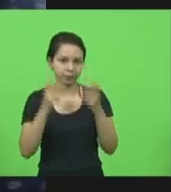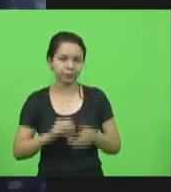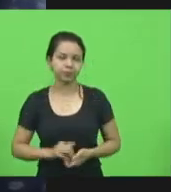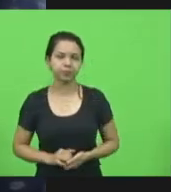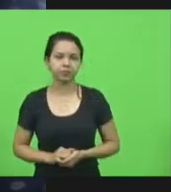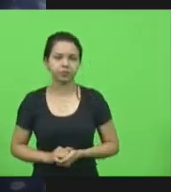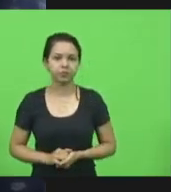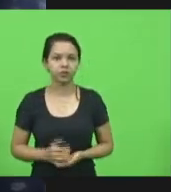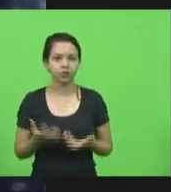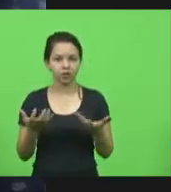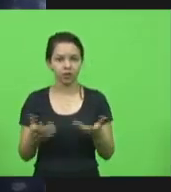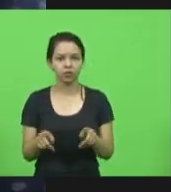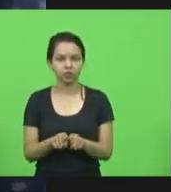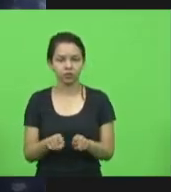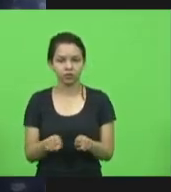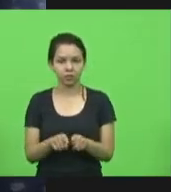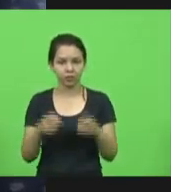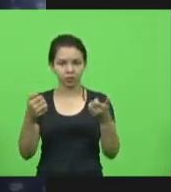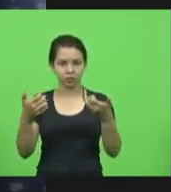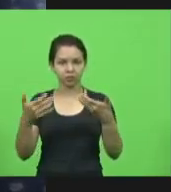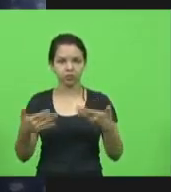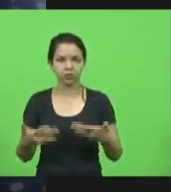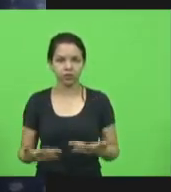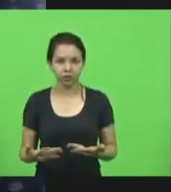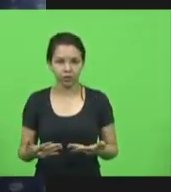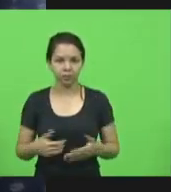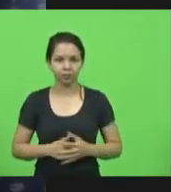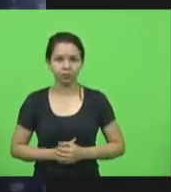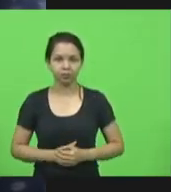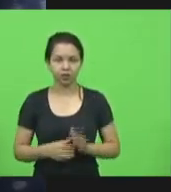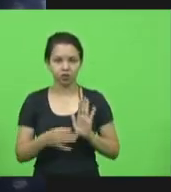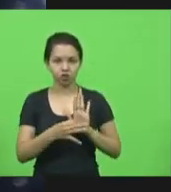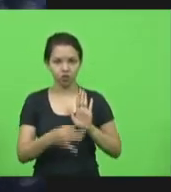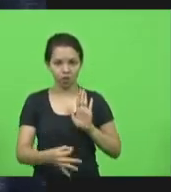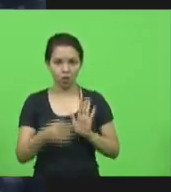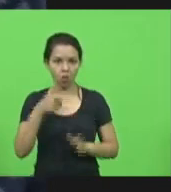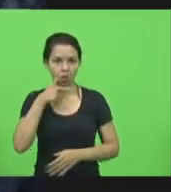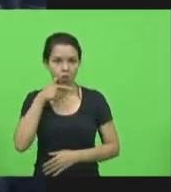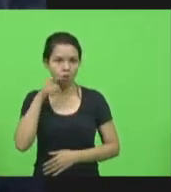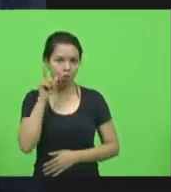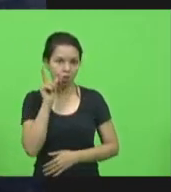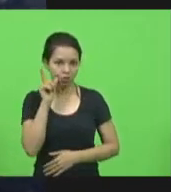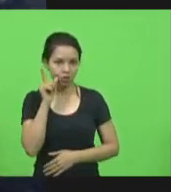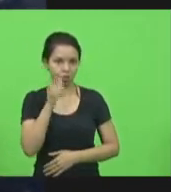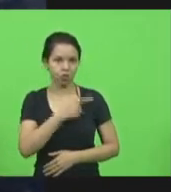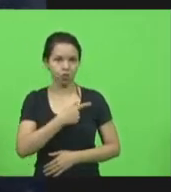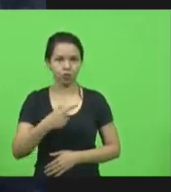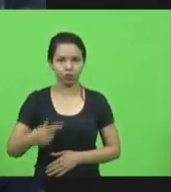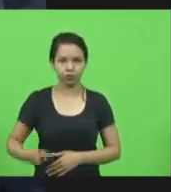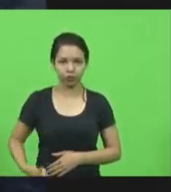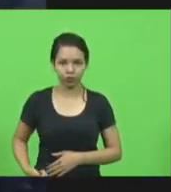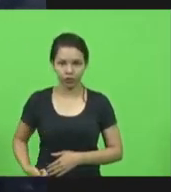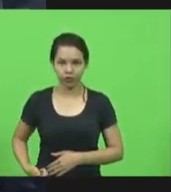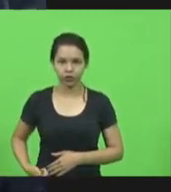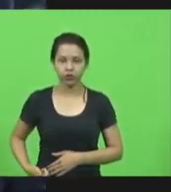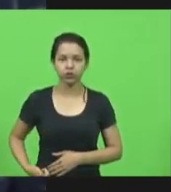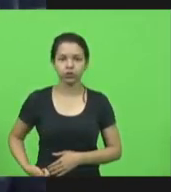apenas ratificar a indicação que fizemos ontem ao governo do Estado, que já tínhamos também